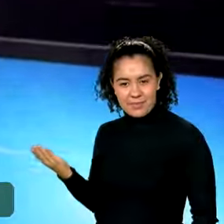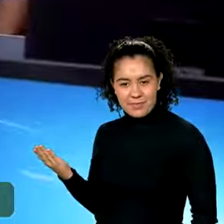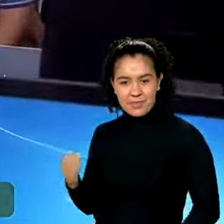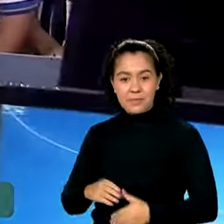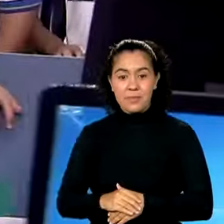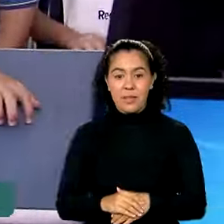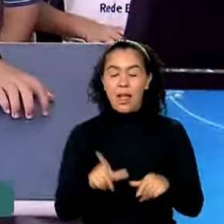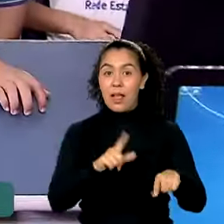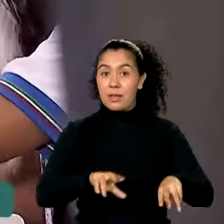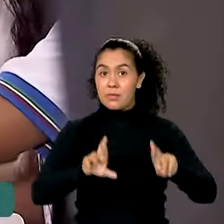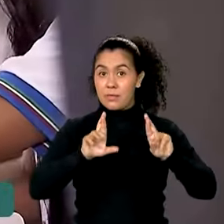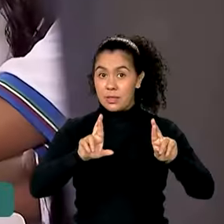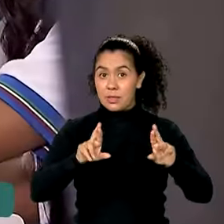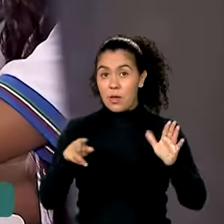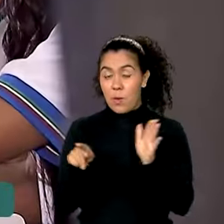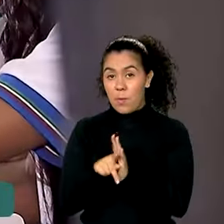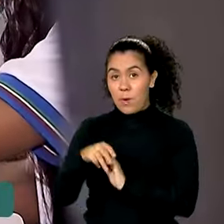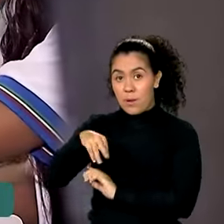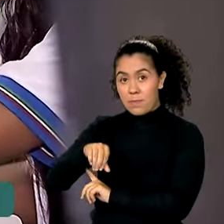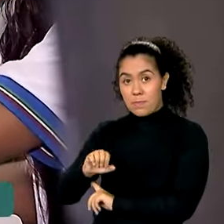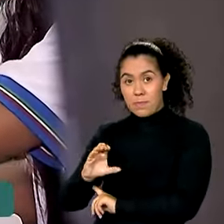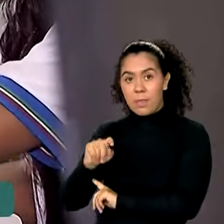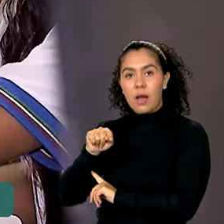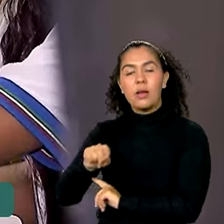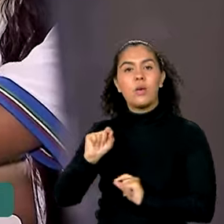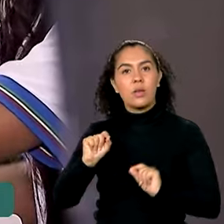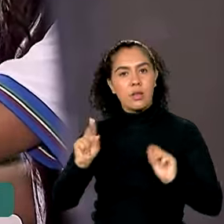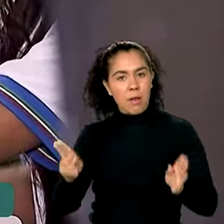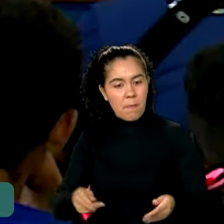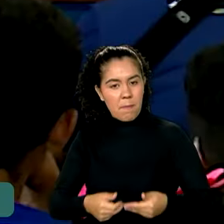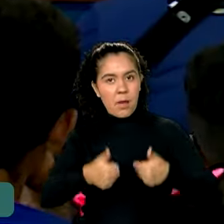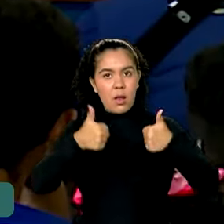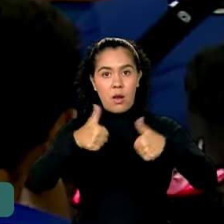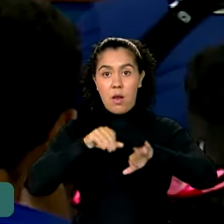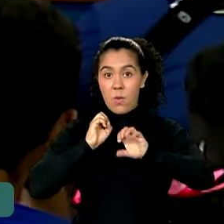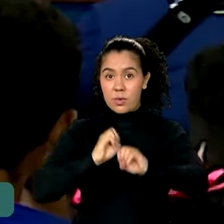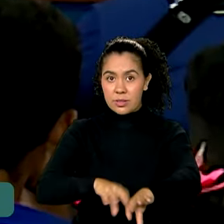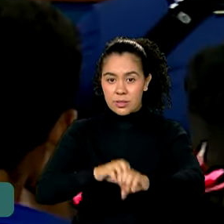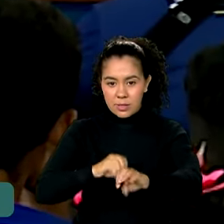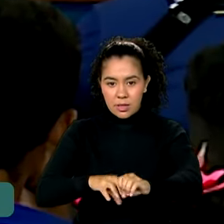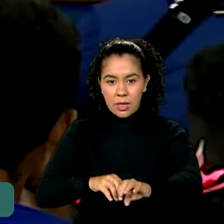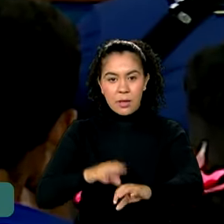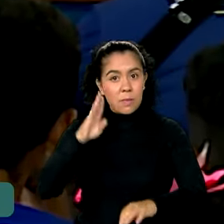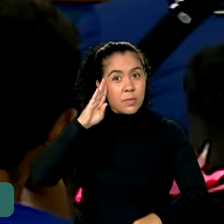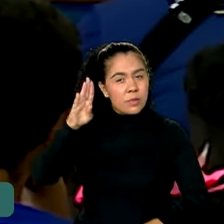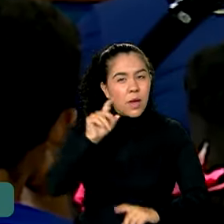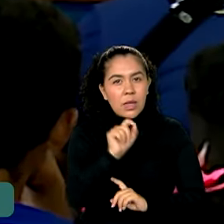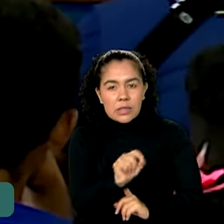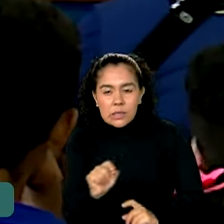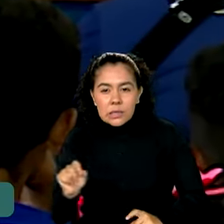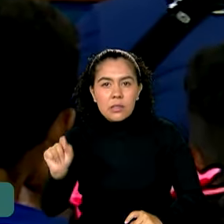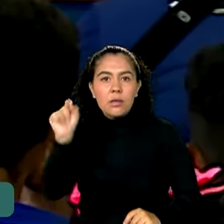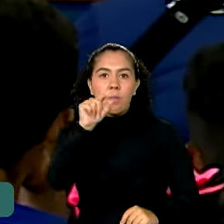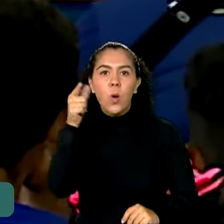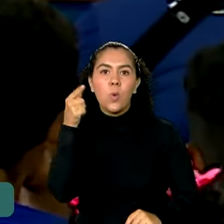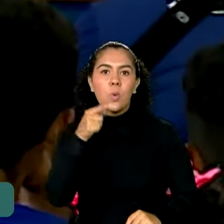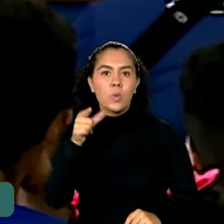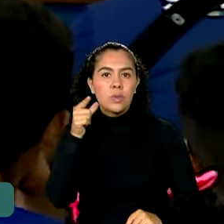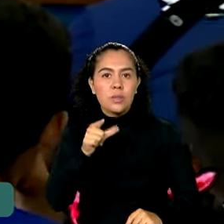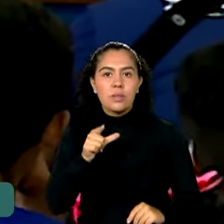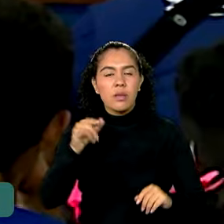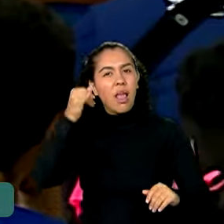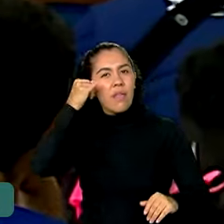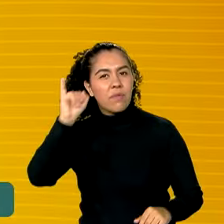a expectativa do MEC é que a modernização do ensino nessas regiões consiga reduzir a